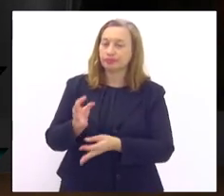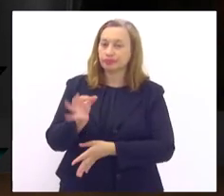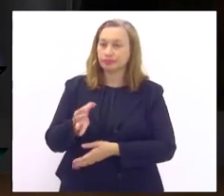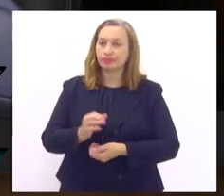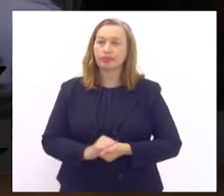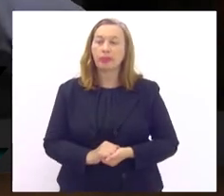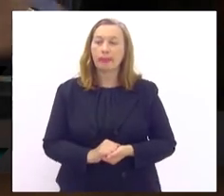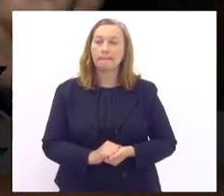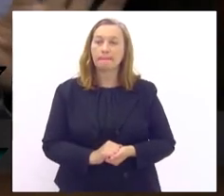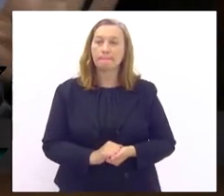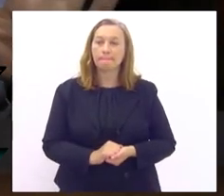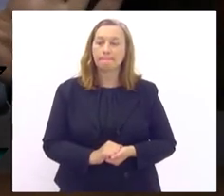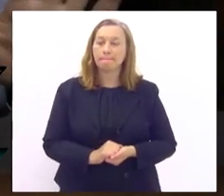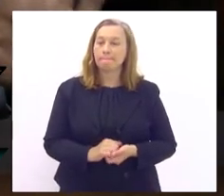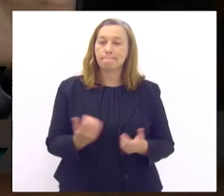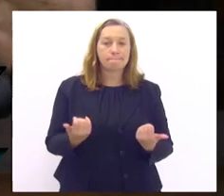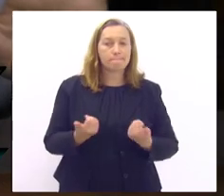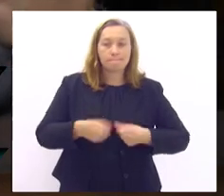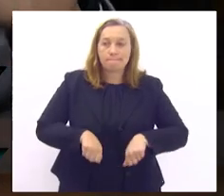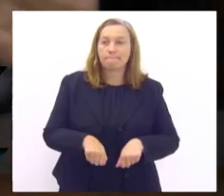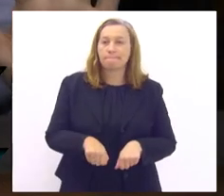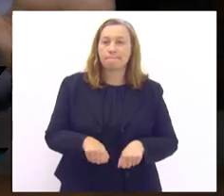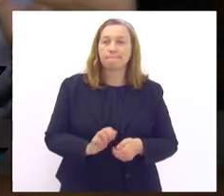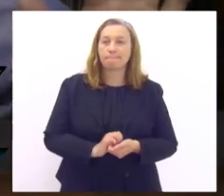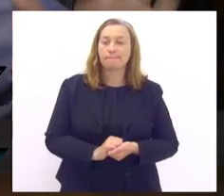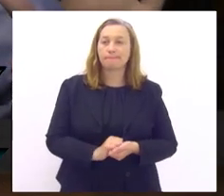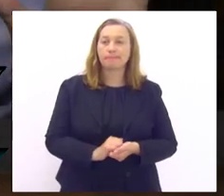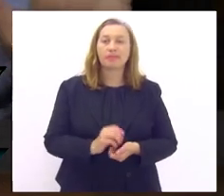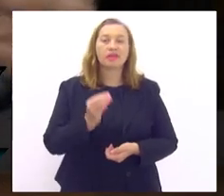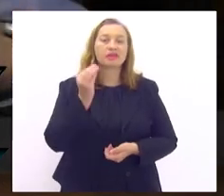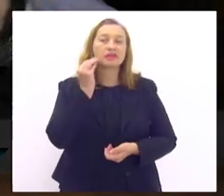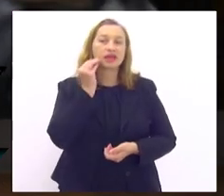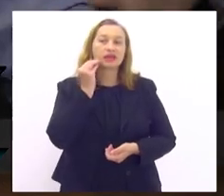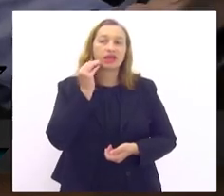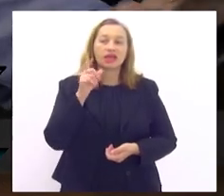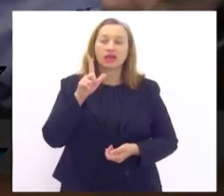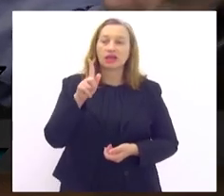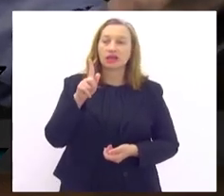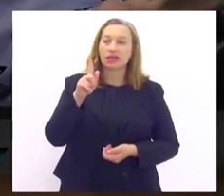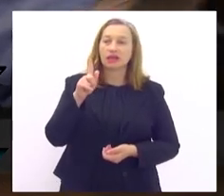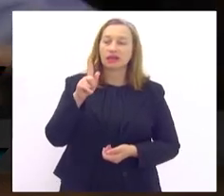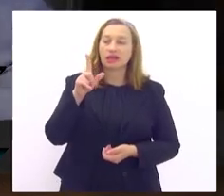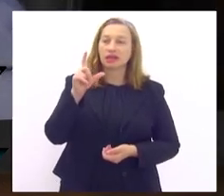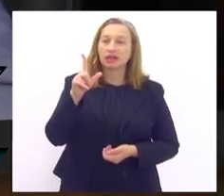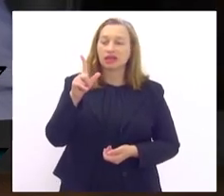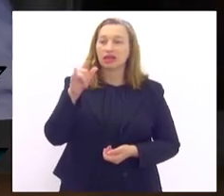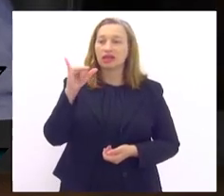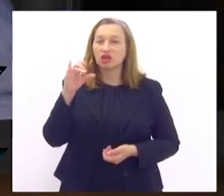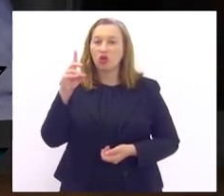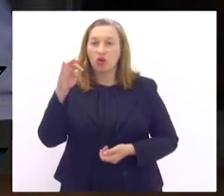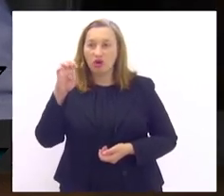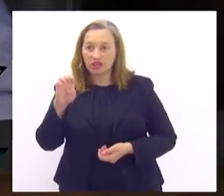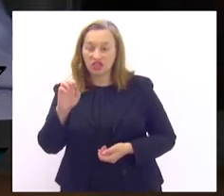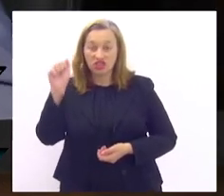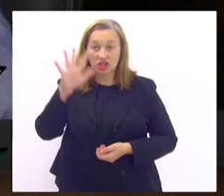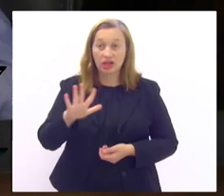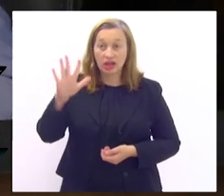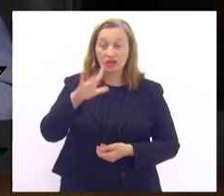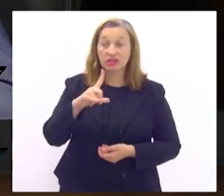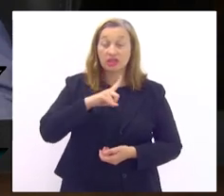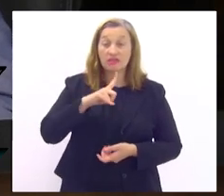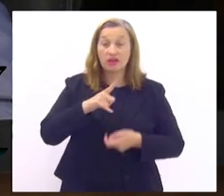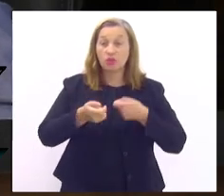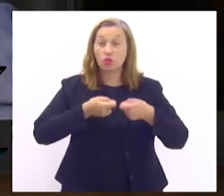não será mais necessário fazermos testes de glicose na população em geral se nós tivermos o